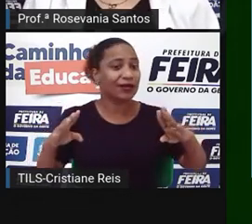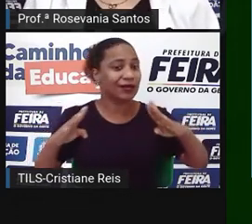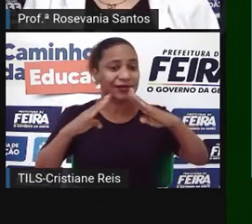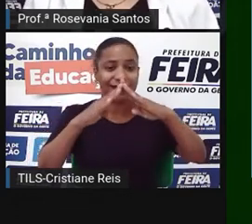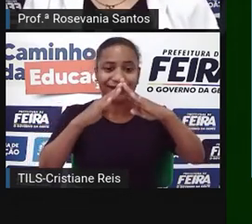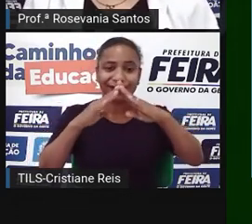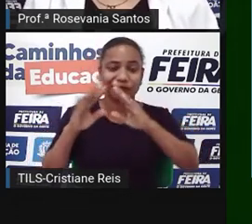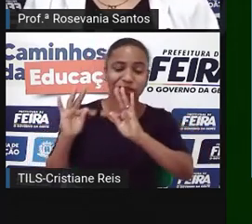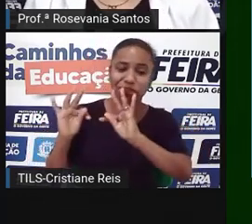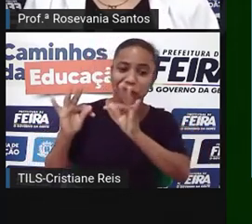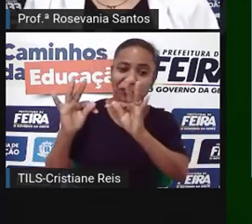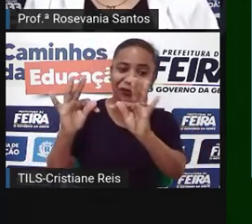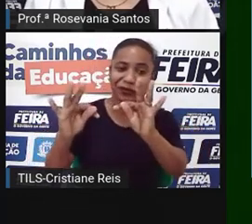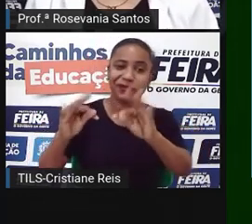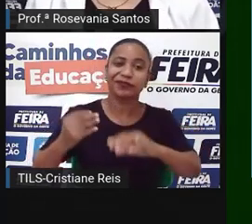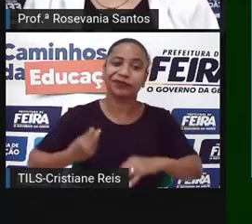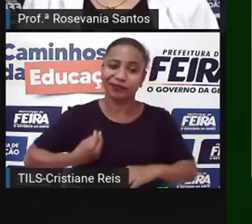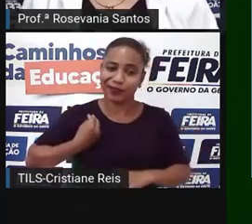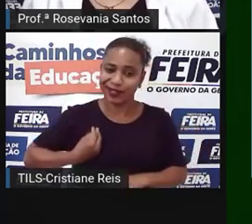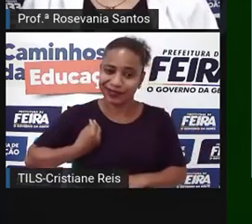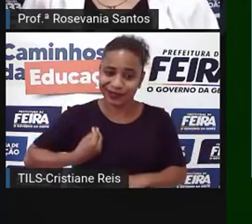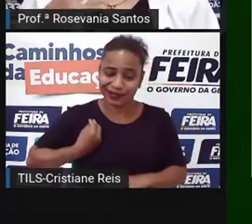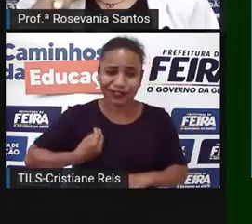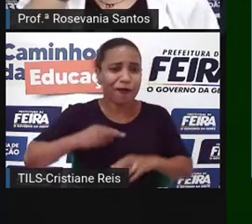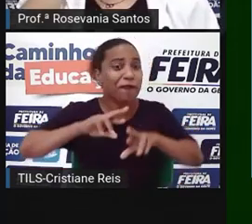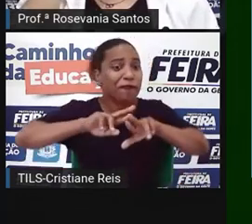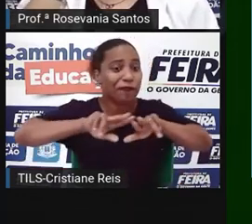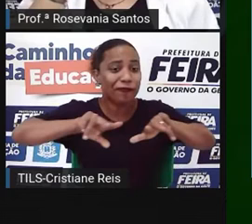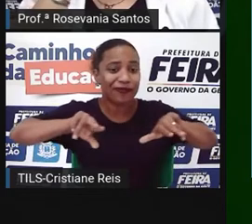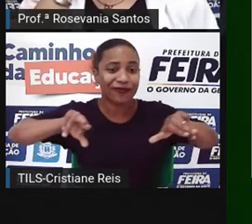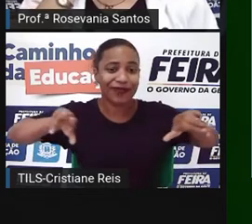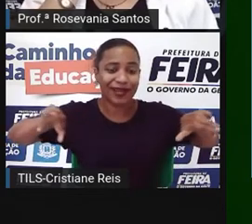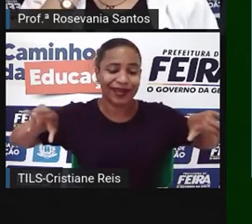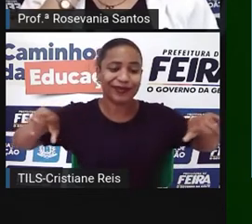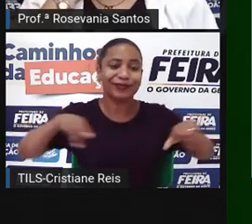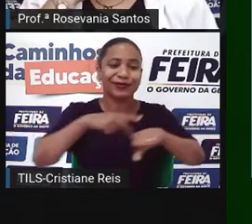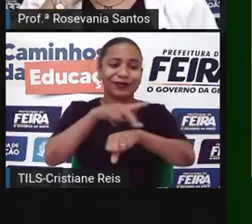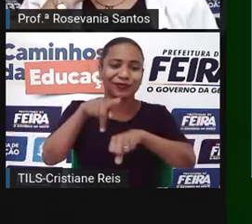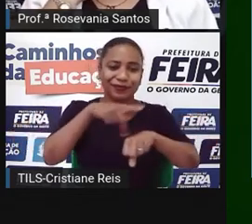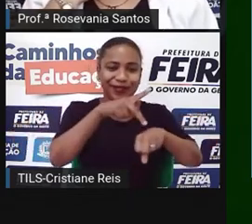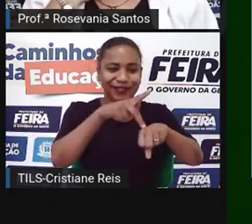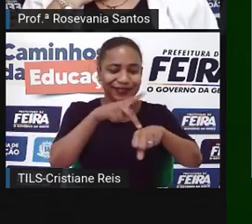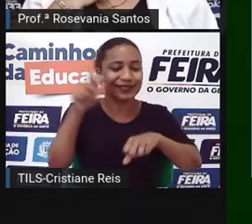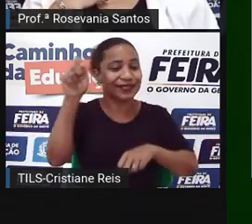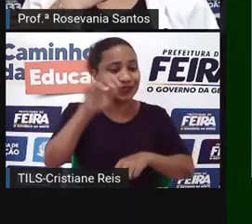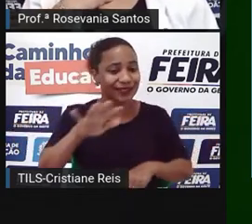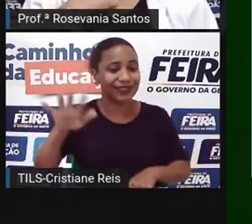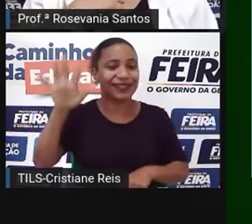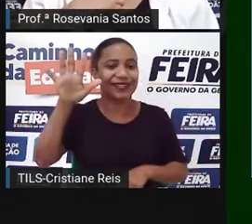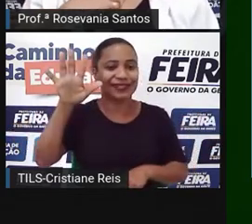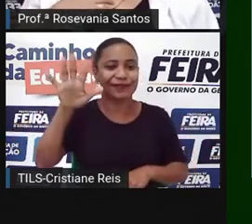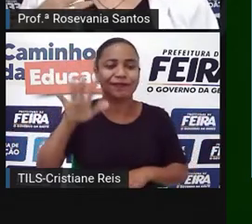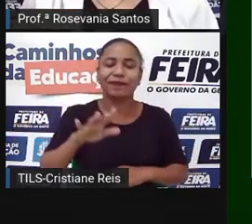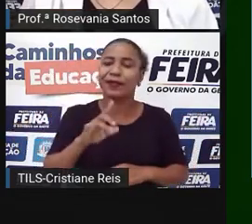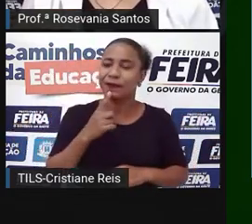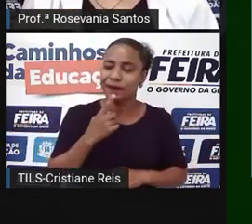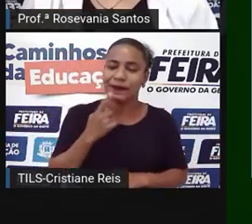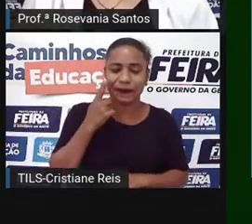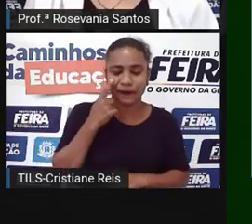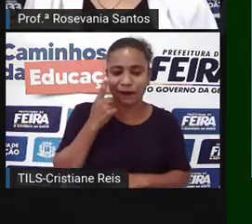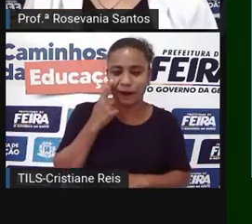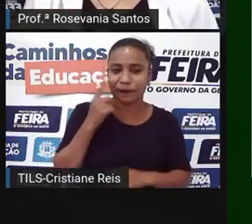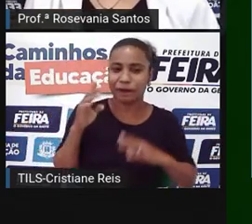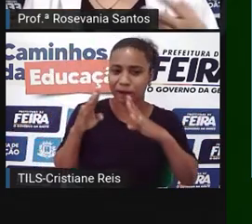né? Como Taiwan, como Hong Kong, só para você observar, assim, quando você chega em casa, você olha alguns